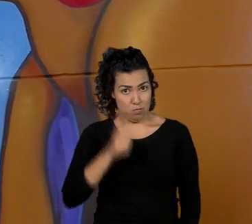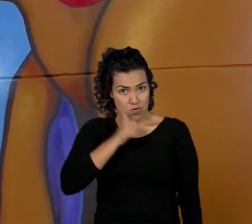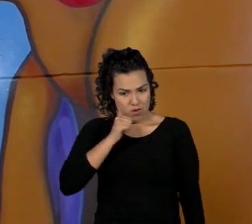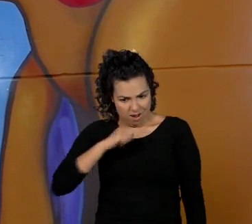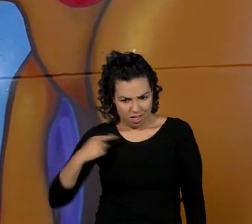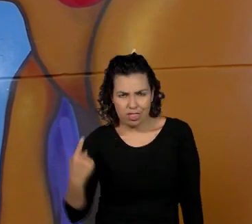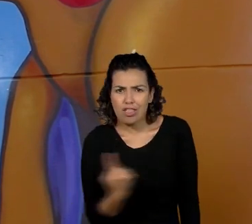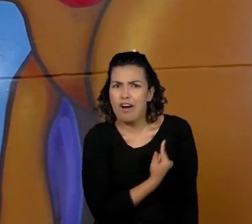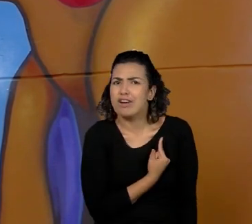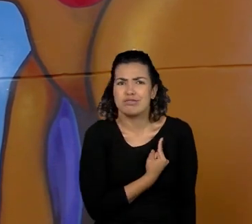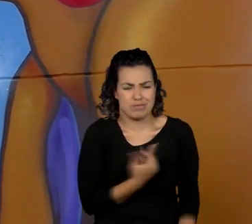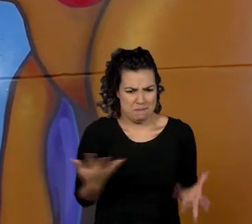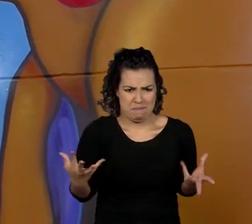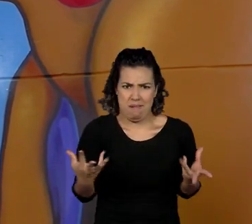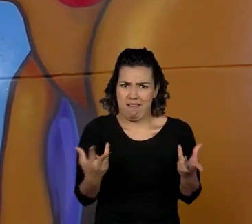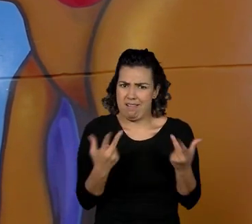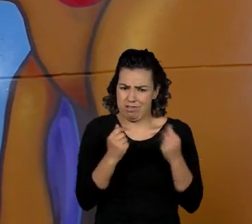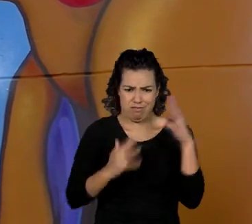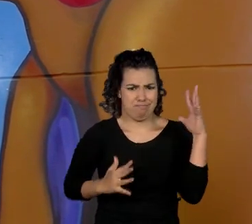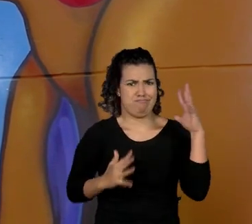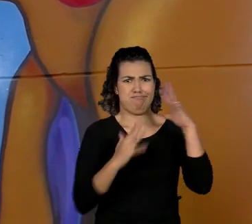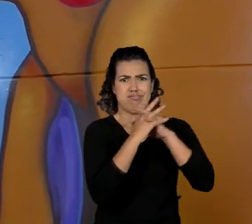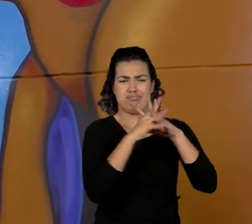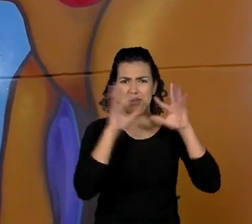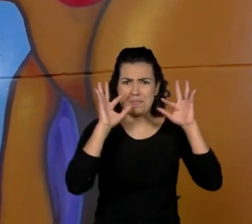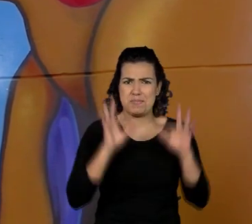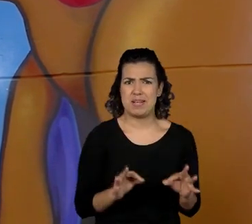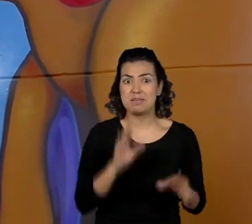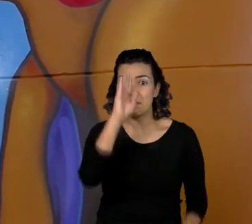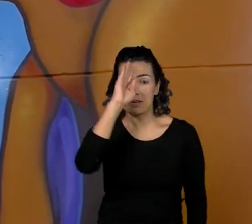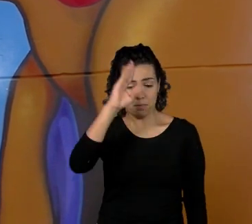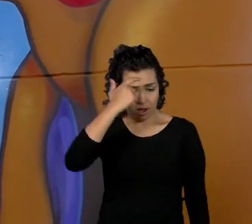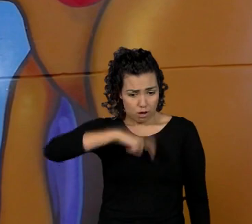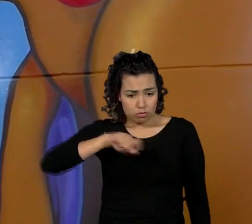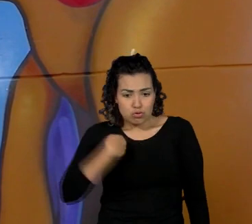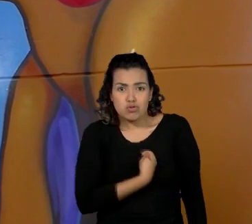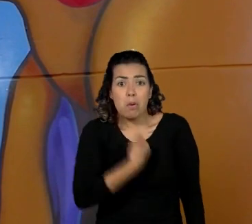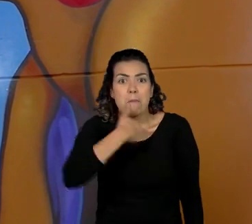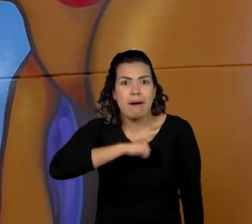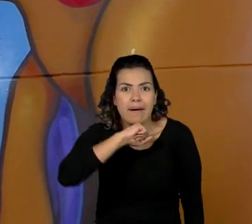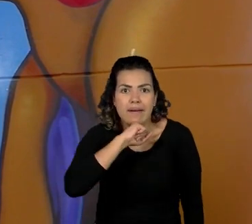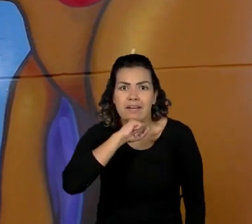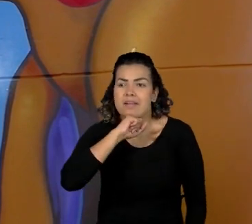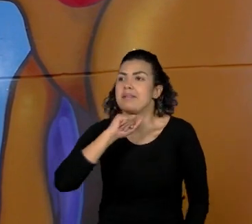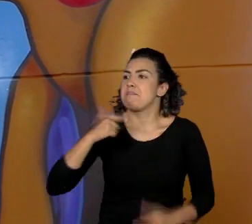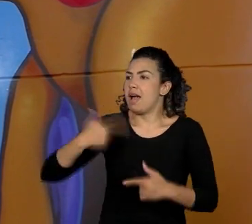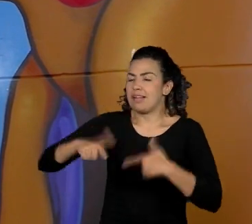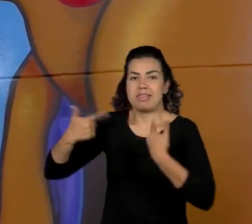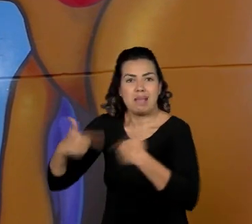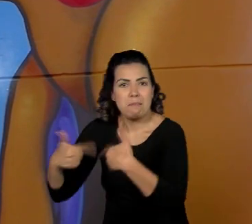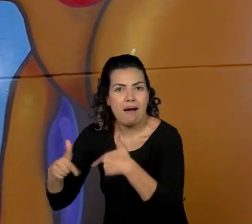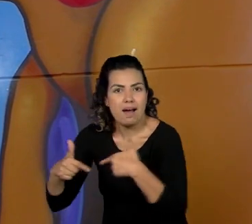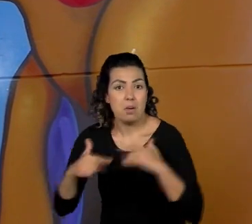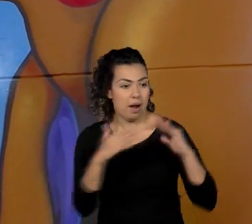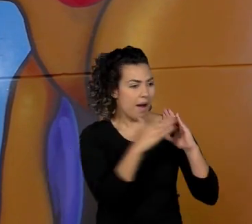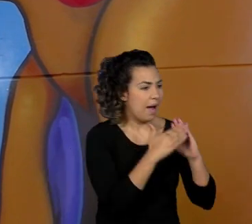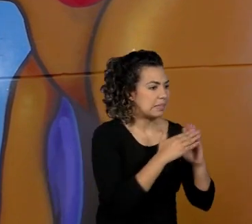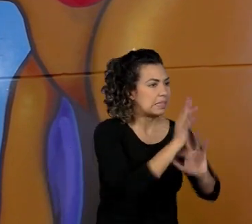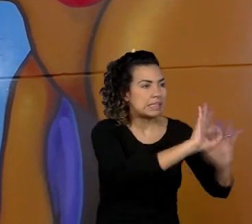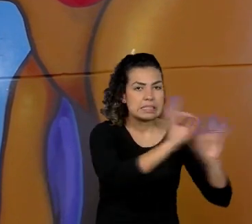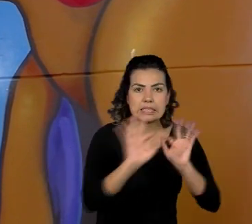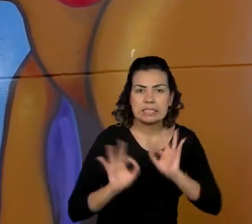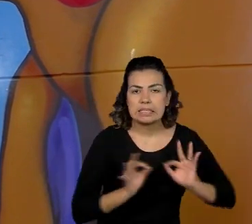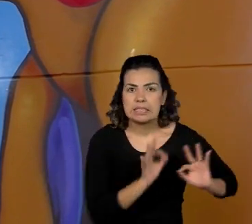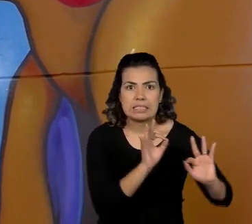extraordinárias, todas nós. Principalmente nós que somos mãe, trabalhamos, cuidamos da casa e